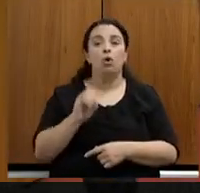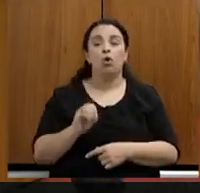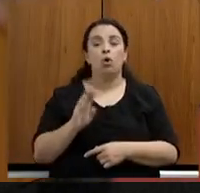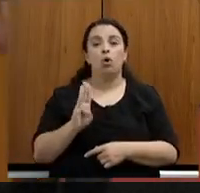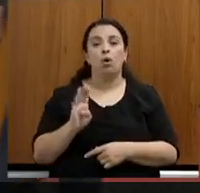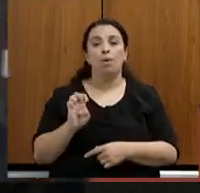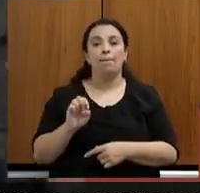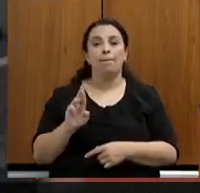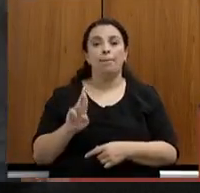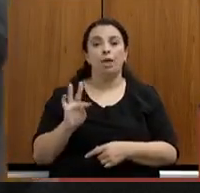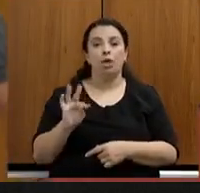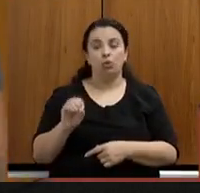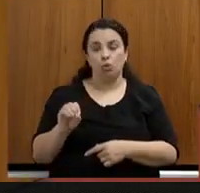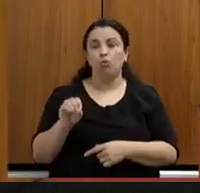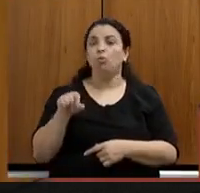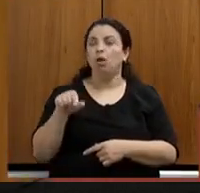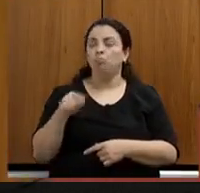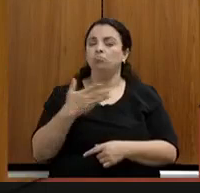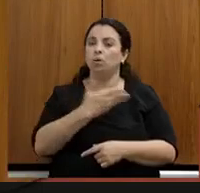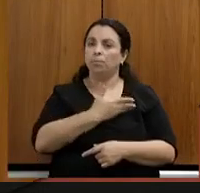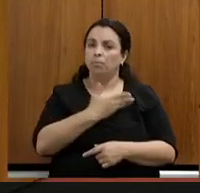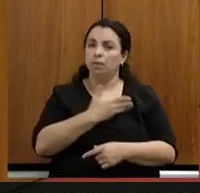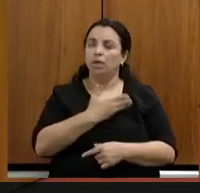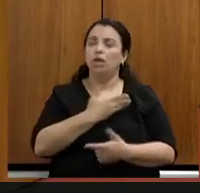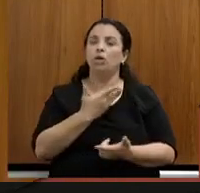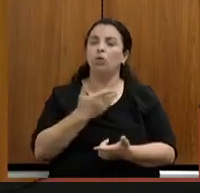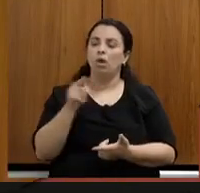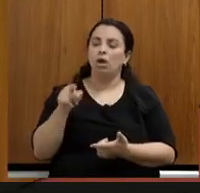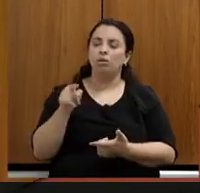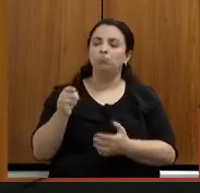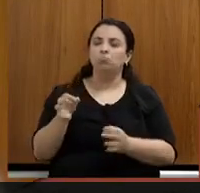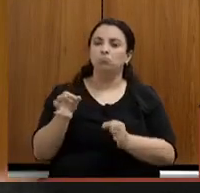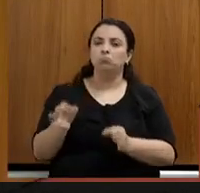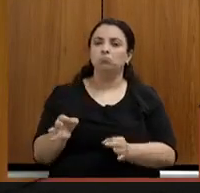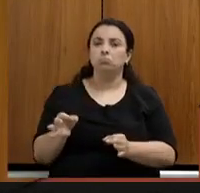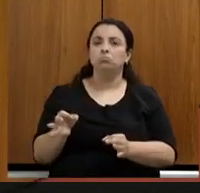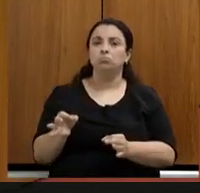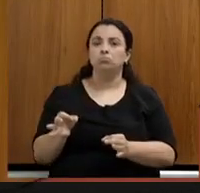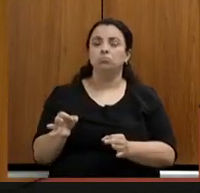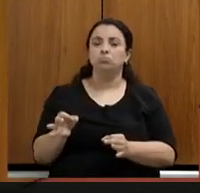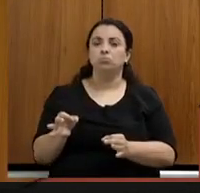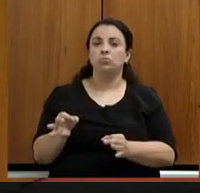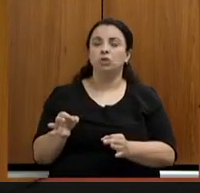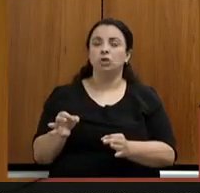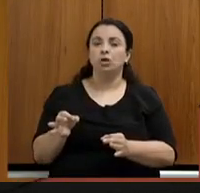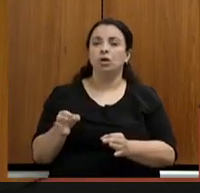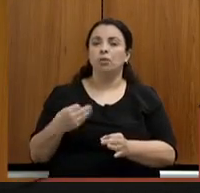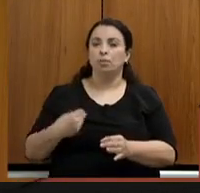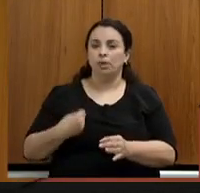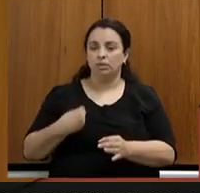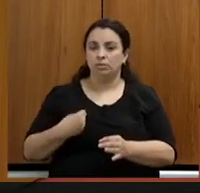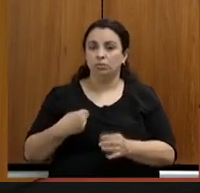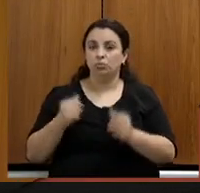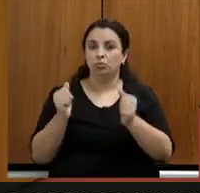um deputado, um colega deputado, que tenho certeza que faz coro aqui as demandas colocadas por essa